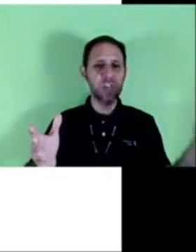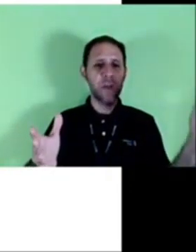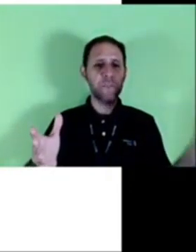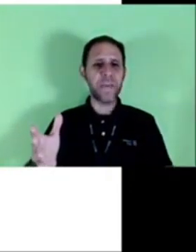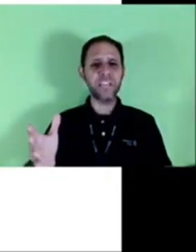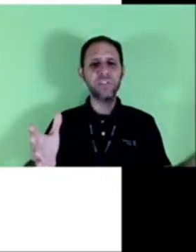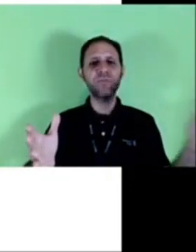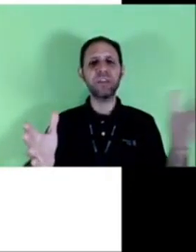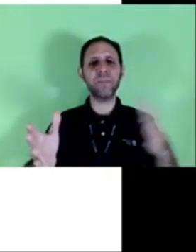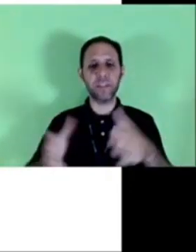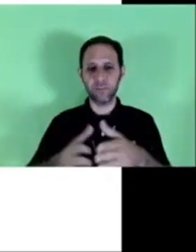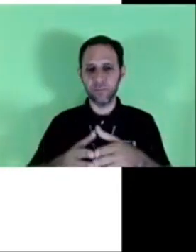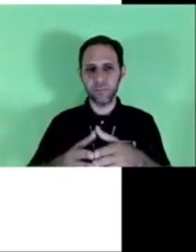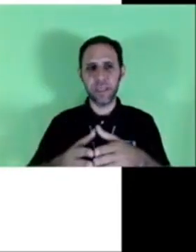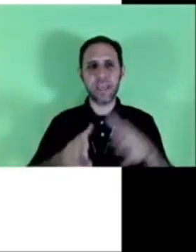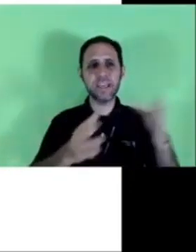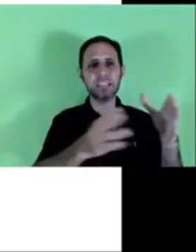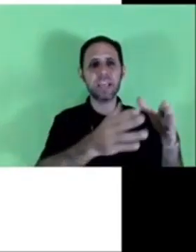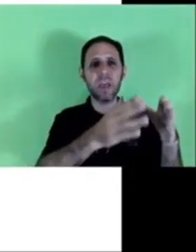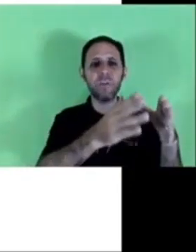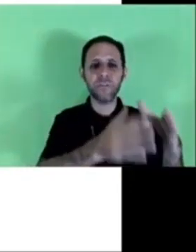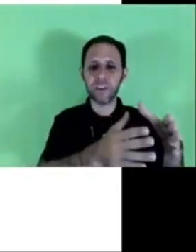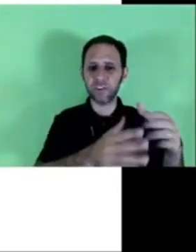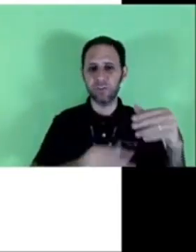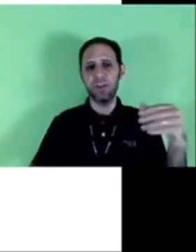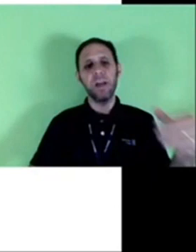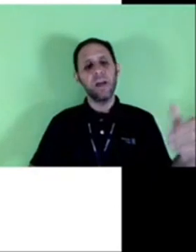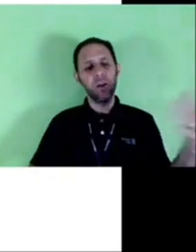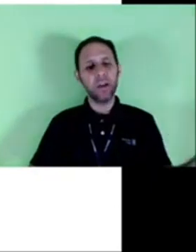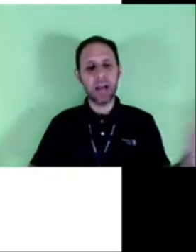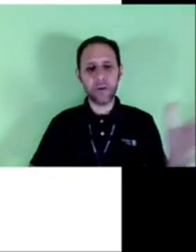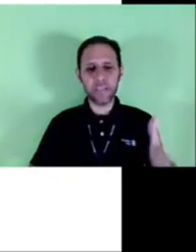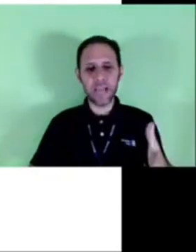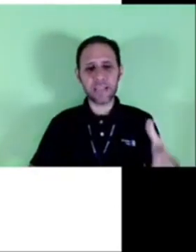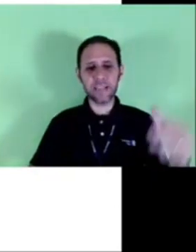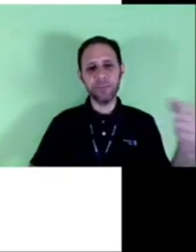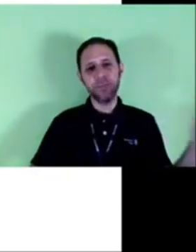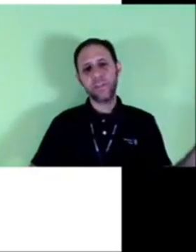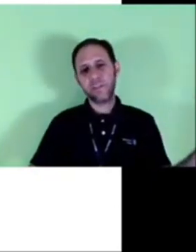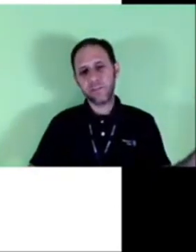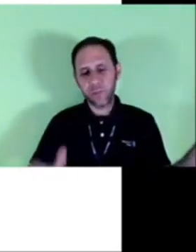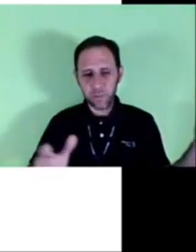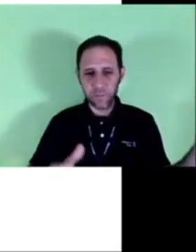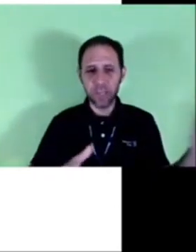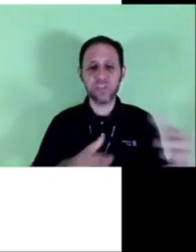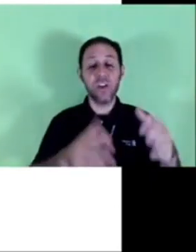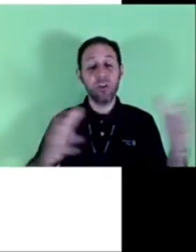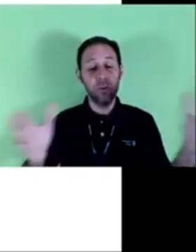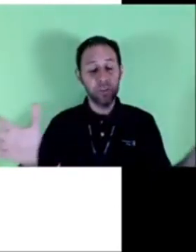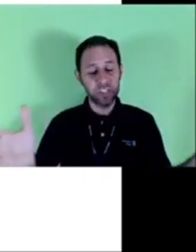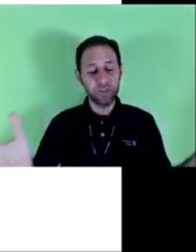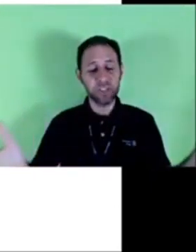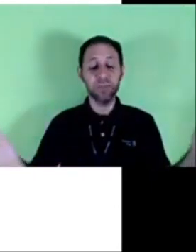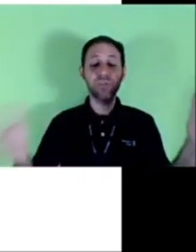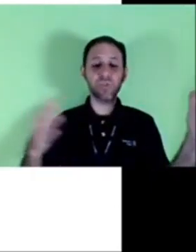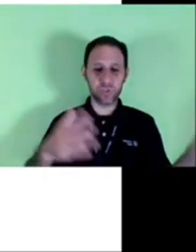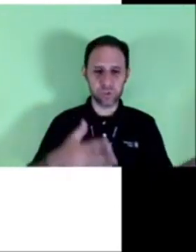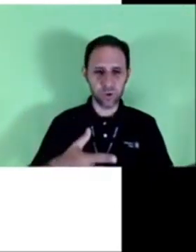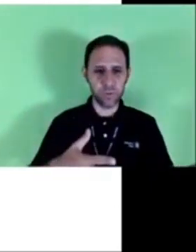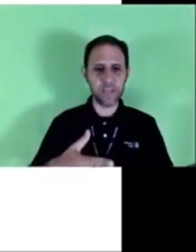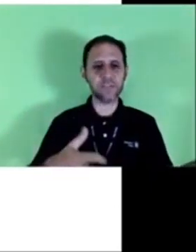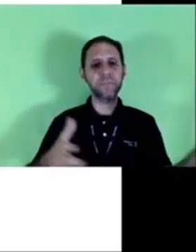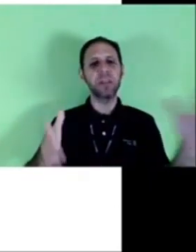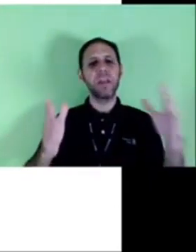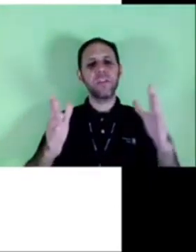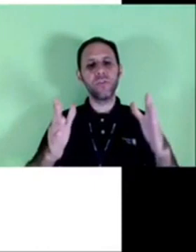simplesmente pede diferimento esse é o fecho local e data novamente como nós já fizemos nos